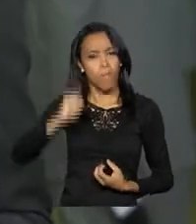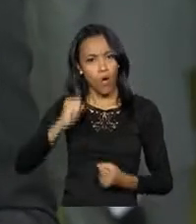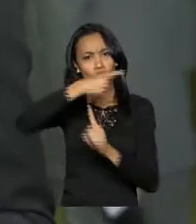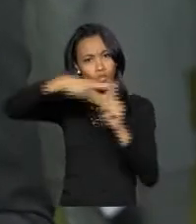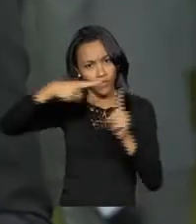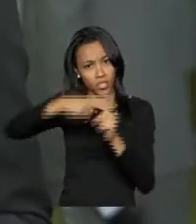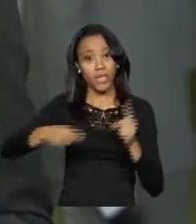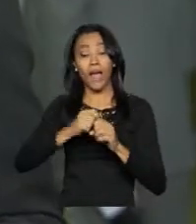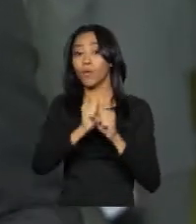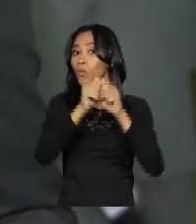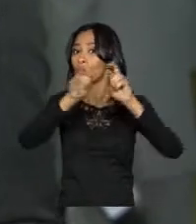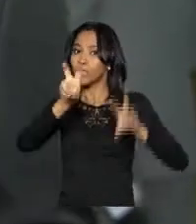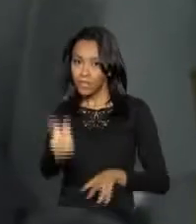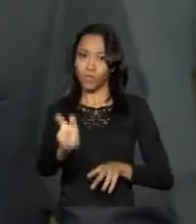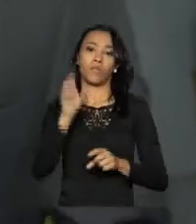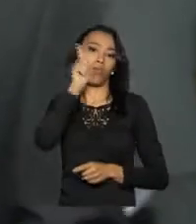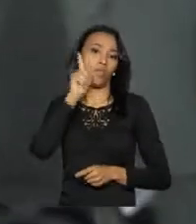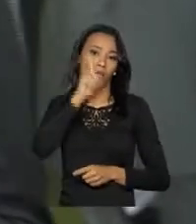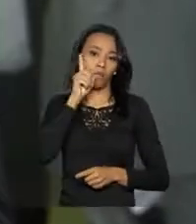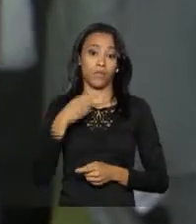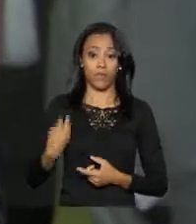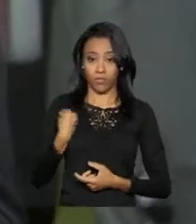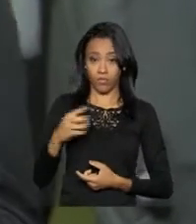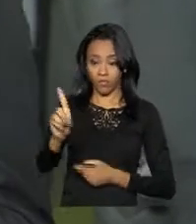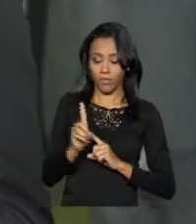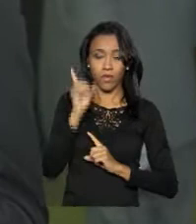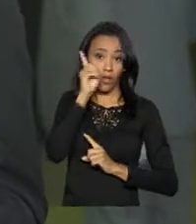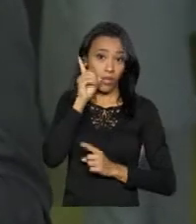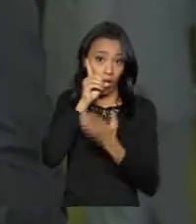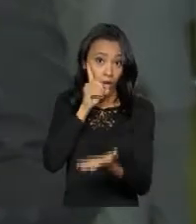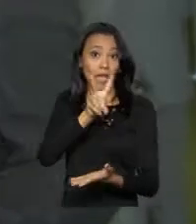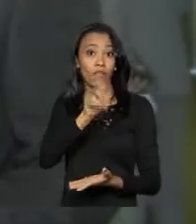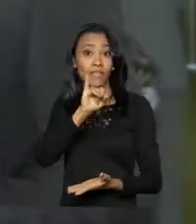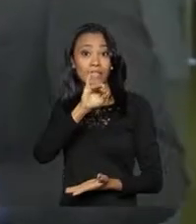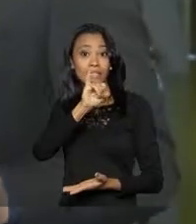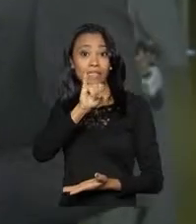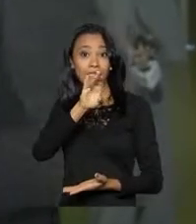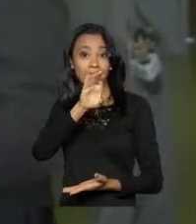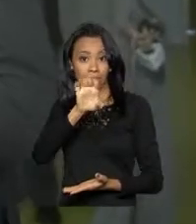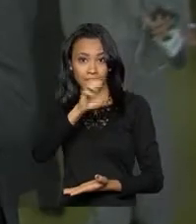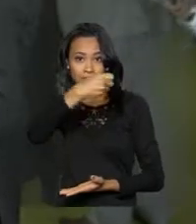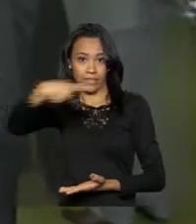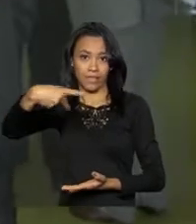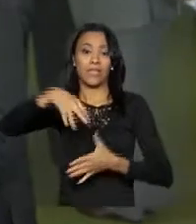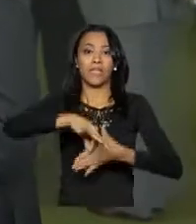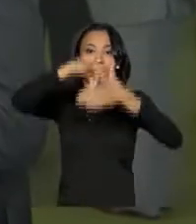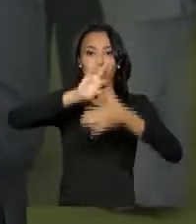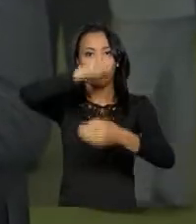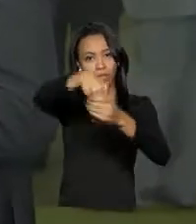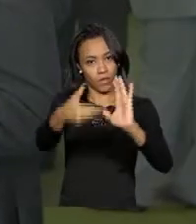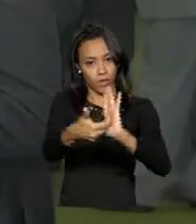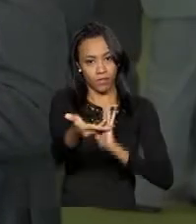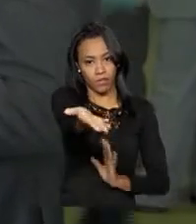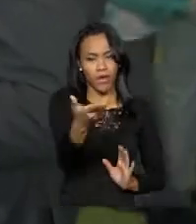com até cinco deputados. E eu estou aqui com o deputado José Geraldo, vice-líder do PT na Câmara, que vai dar mais informações. Deputado, como